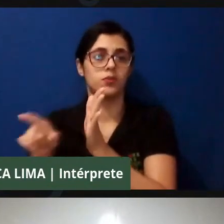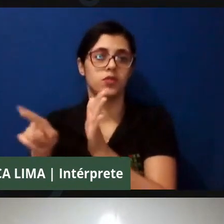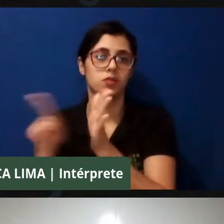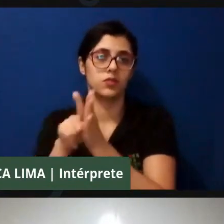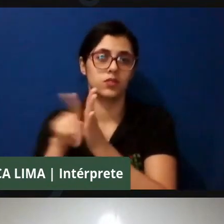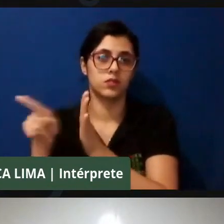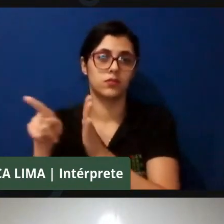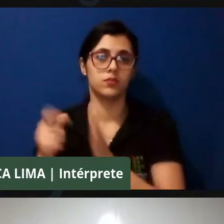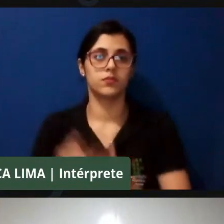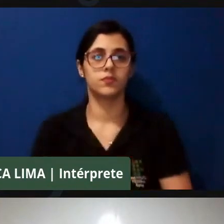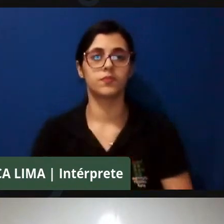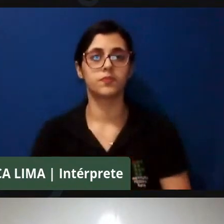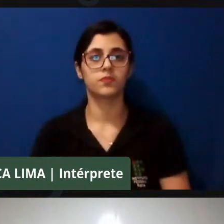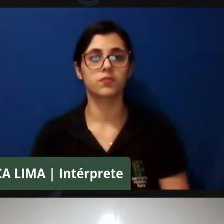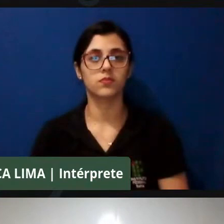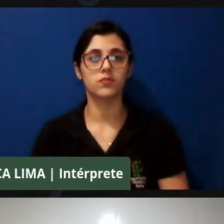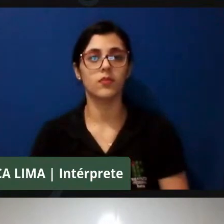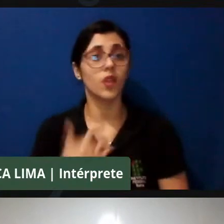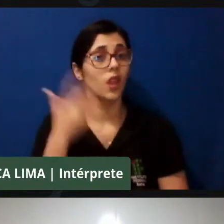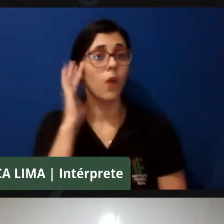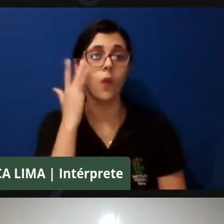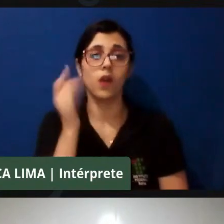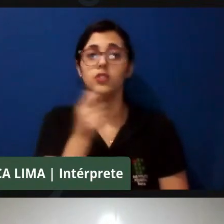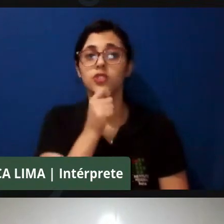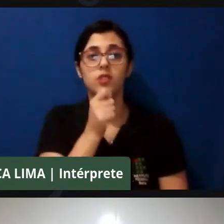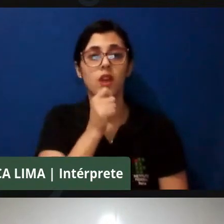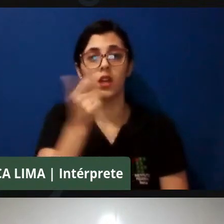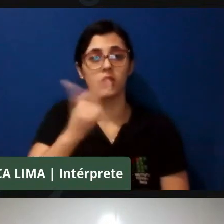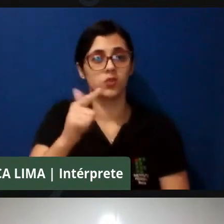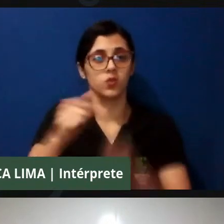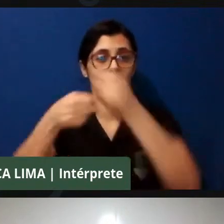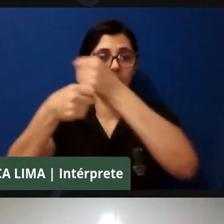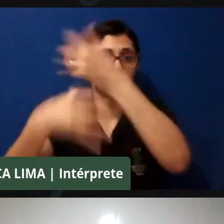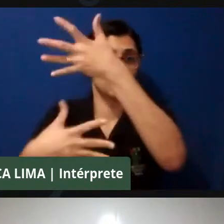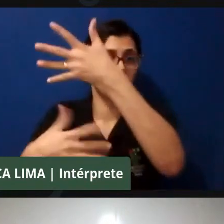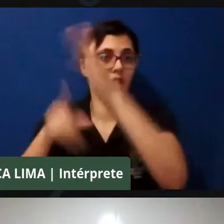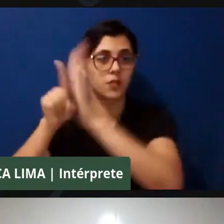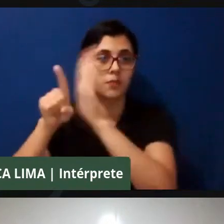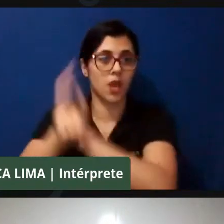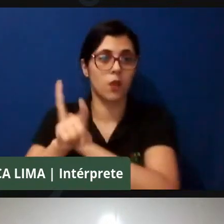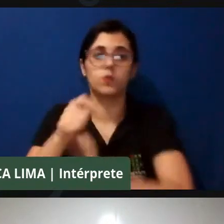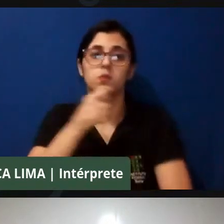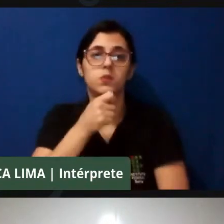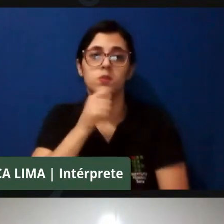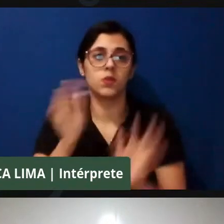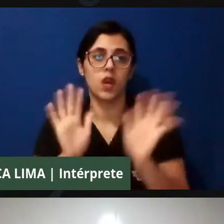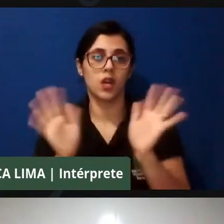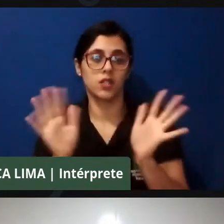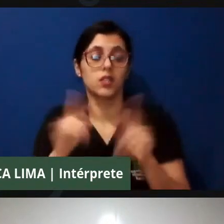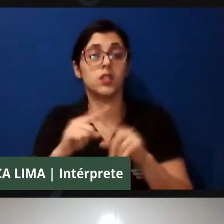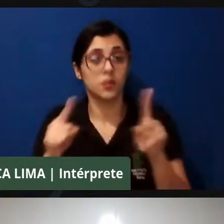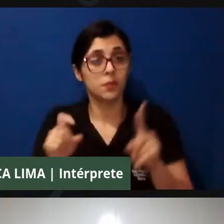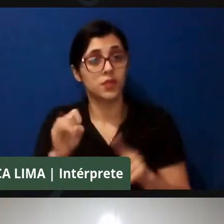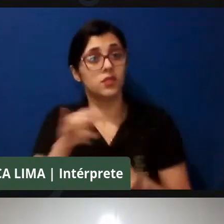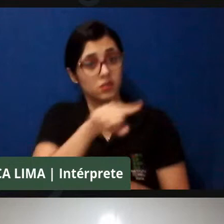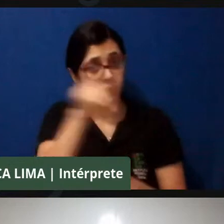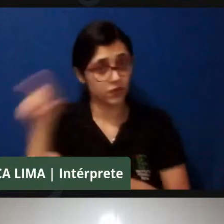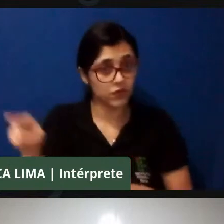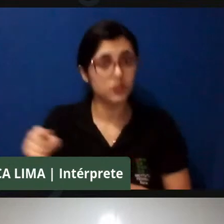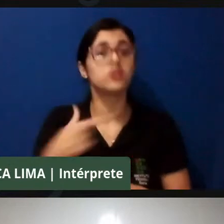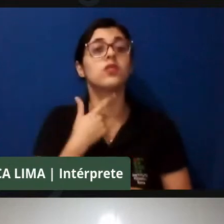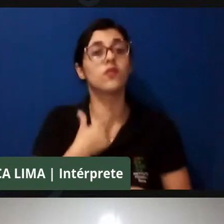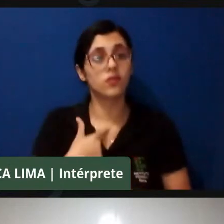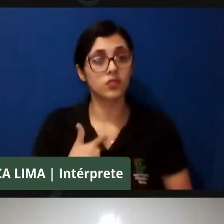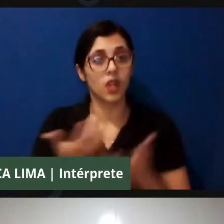Eu acho que nós não temos ainda questões do chat, o pessoal que está no chat aí que queiram formular podem ficar à vontade, a gente pode